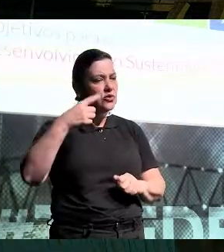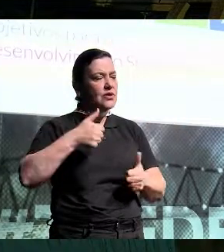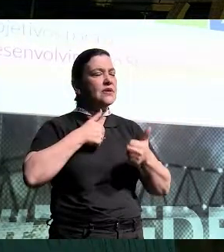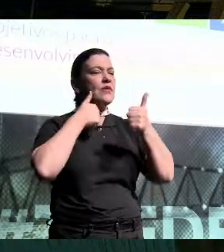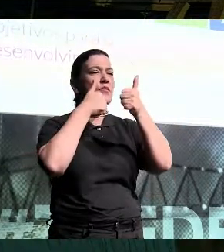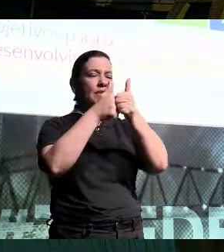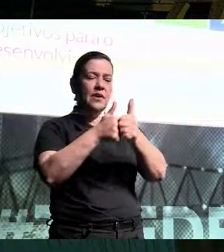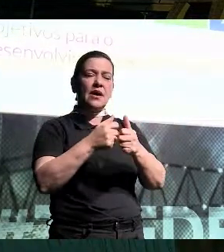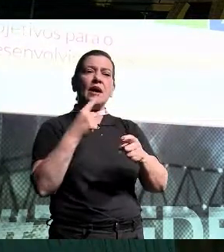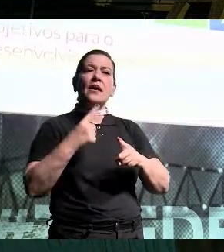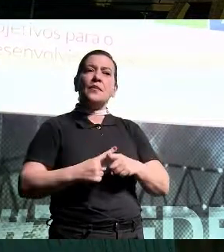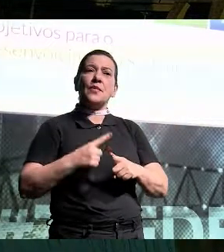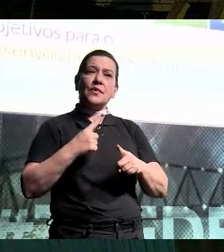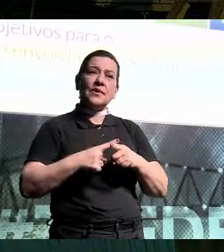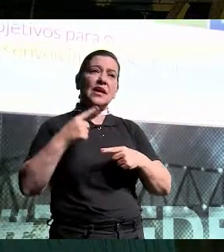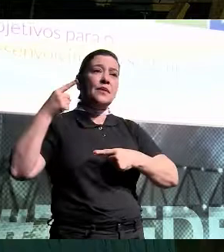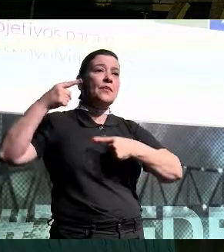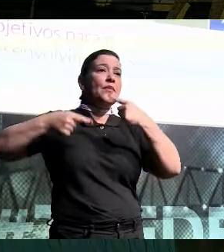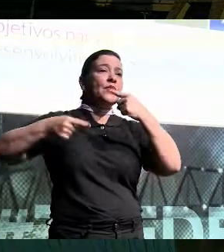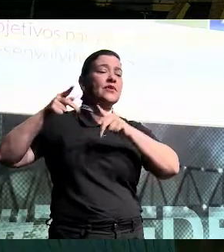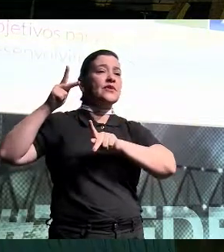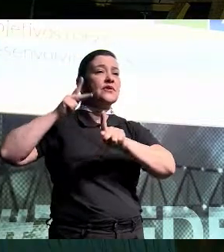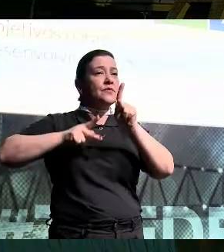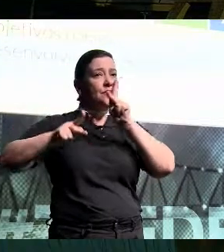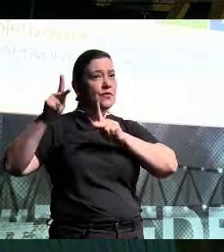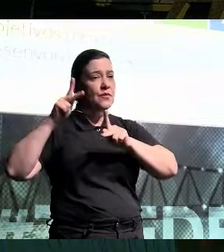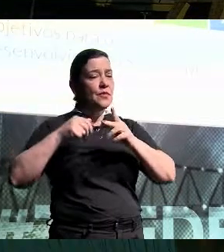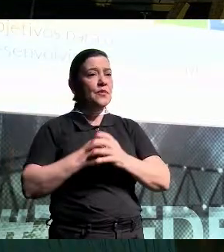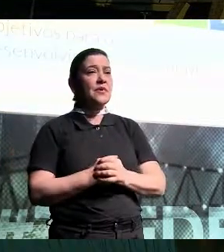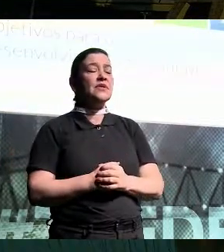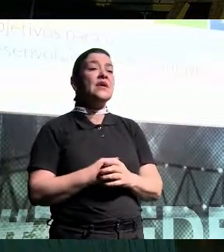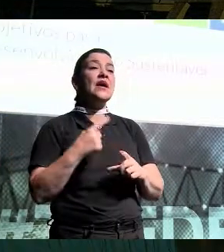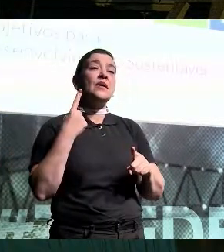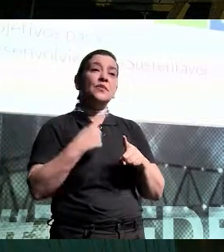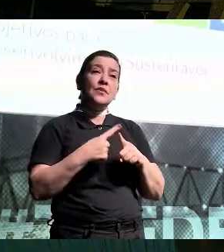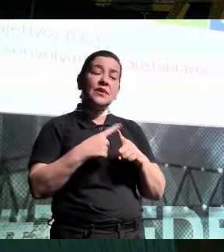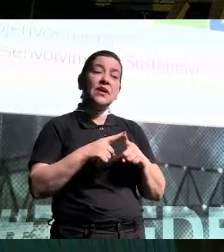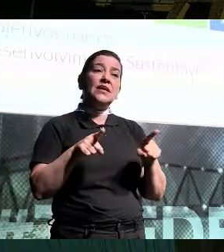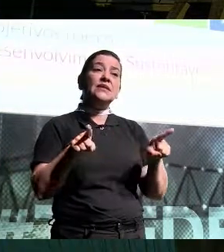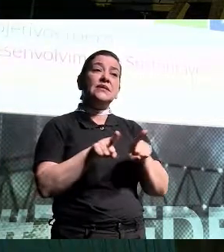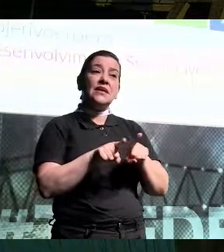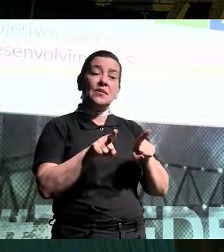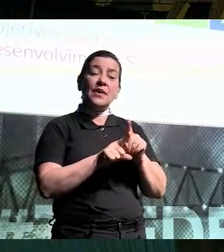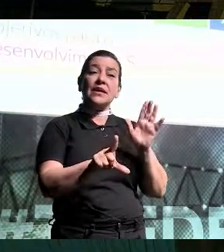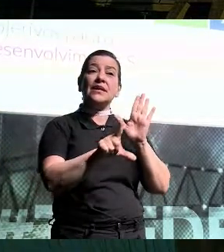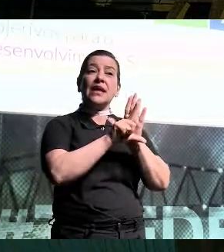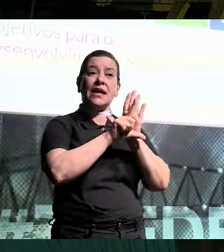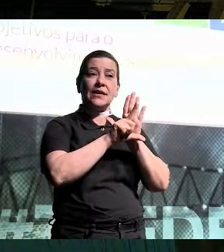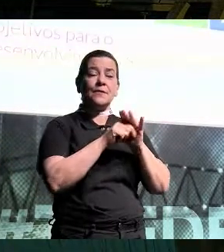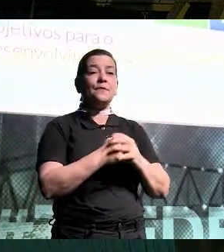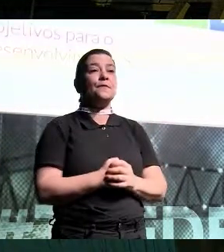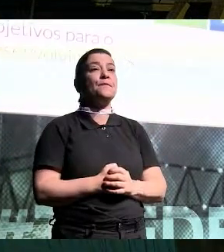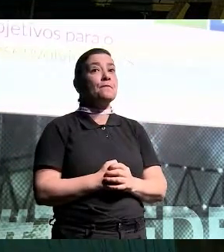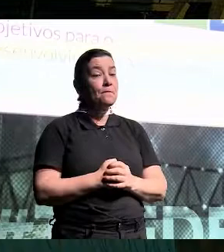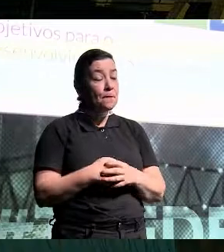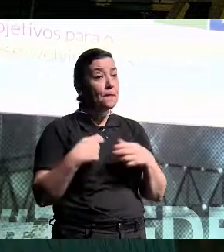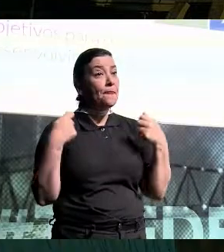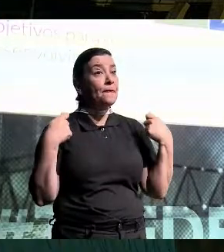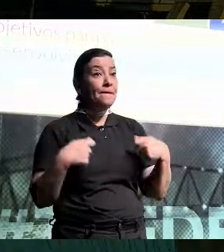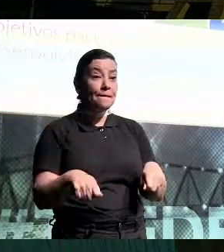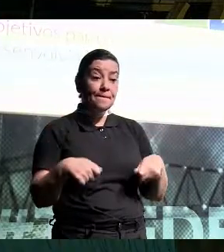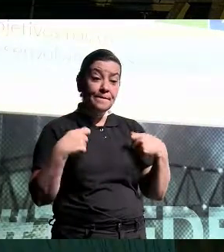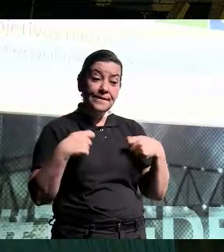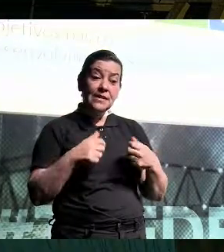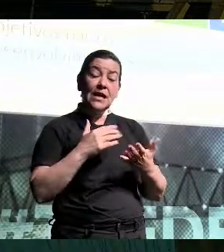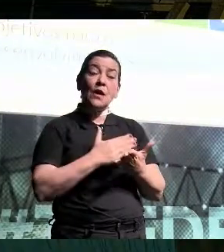Chega porque isso reflete em políticas públicas. Chega porque isso reflete para a gente em lei. Então, a gente precisa